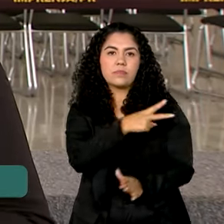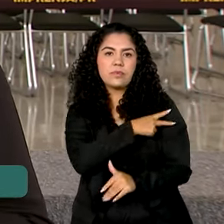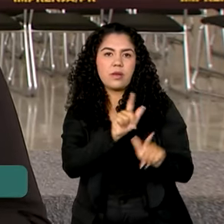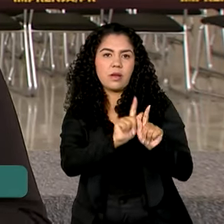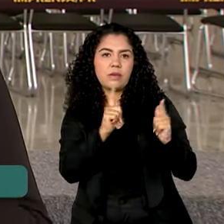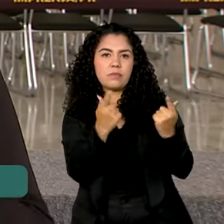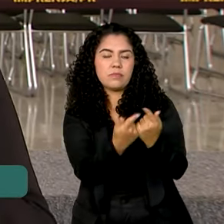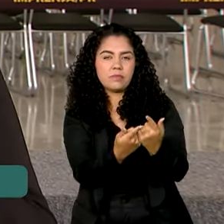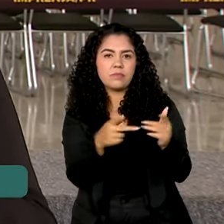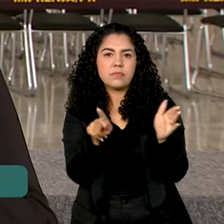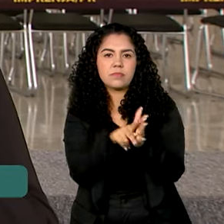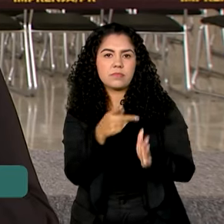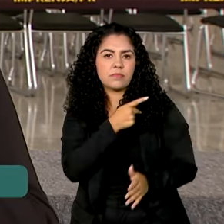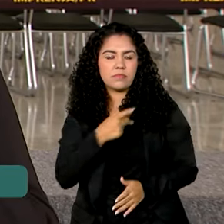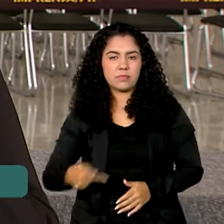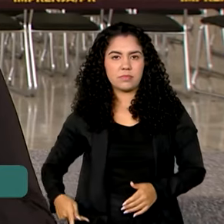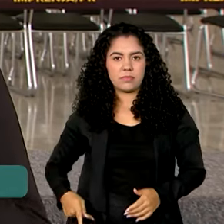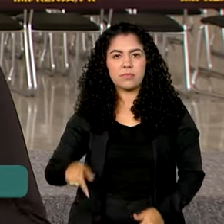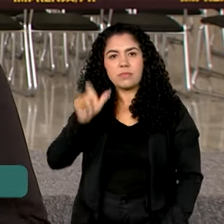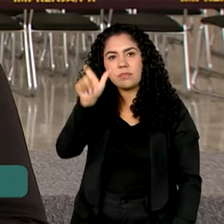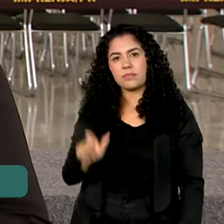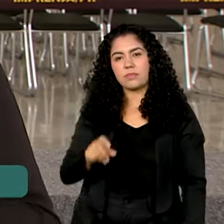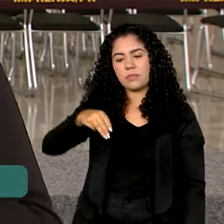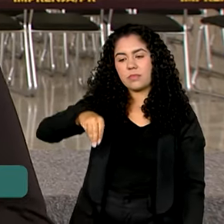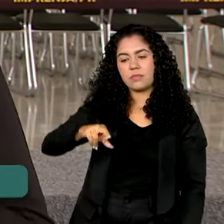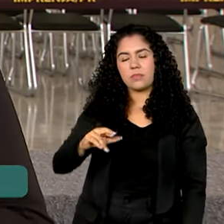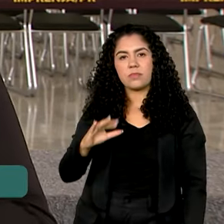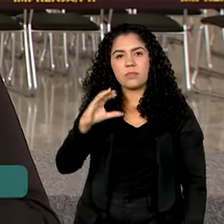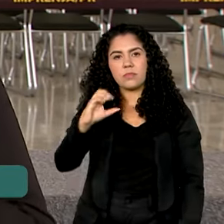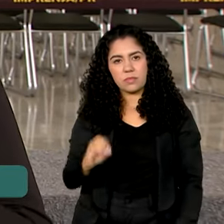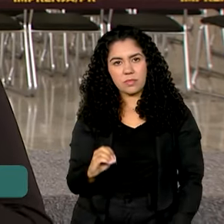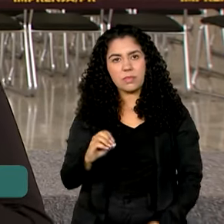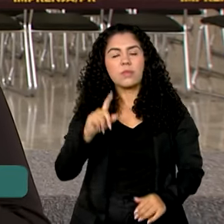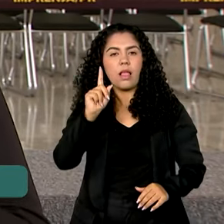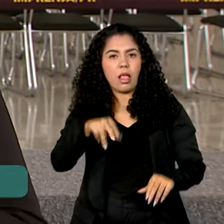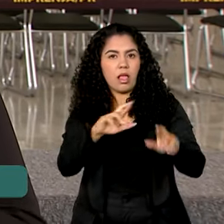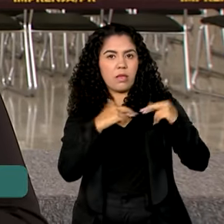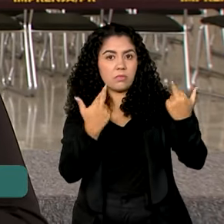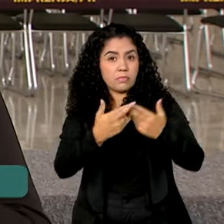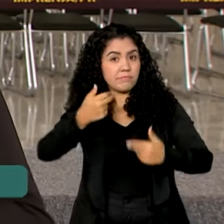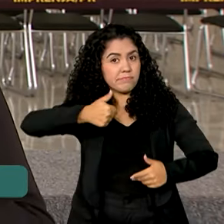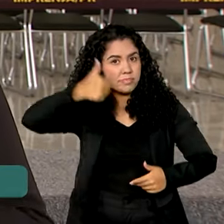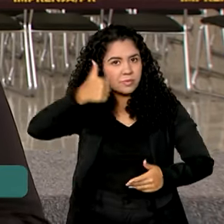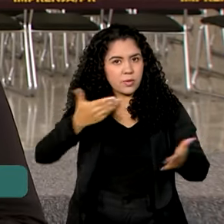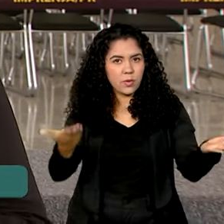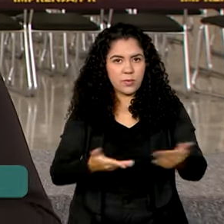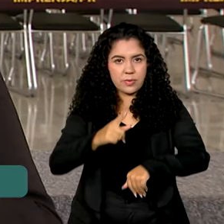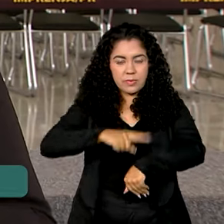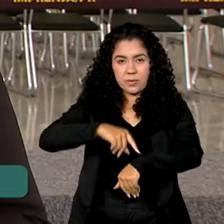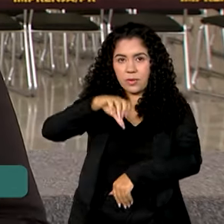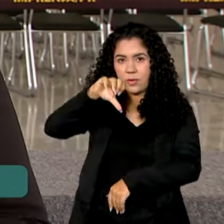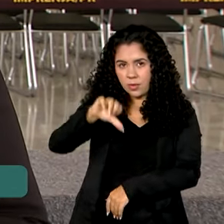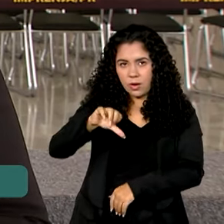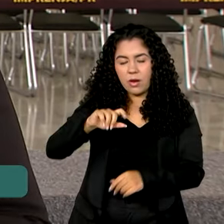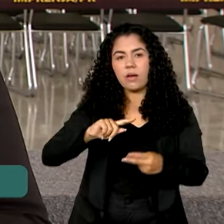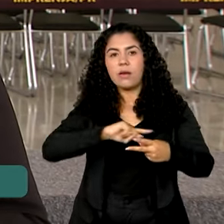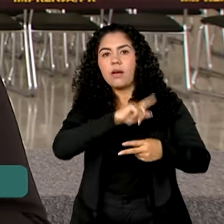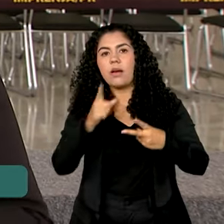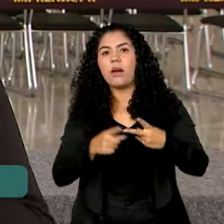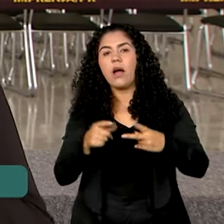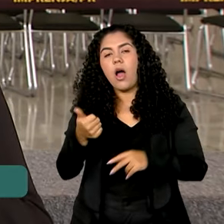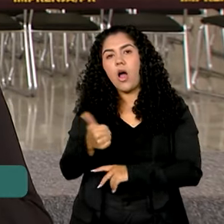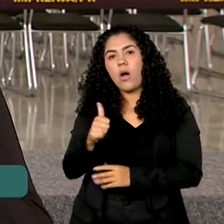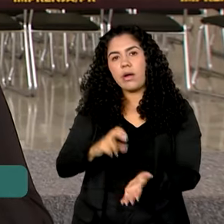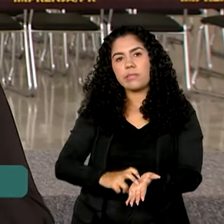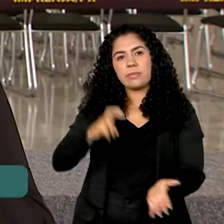do presidente da República, Marco Aurélio Marcola. Essa é a reunião, a primeira reunião do dia, às nove da manhã. Aí, às onze da manhã, o presidente